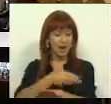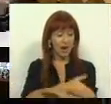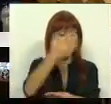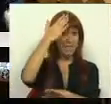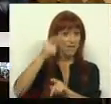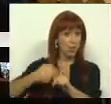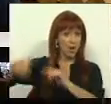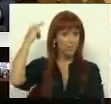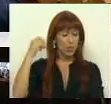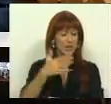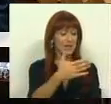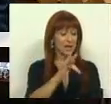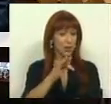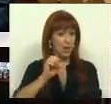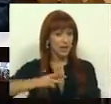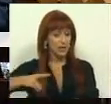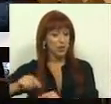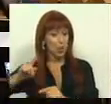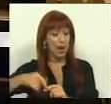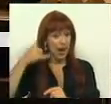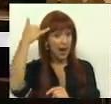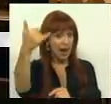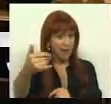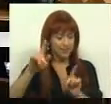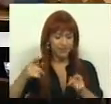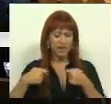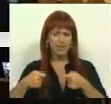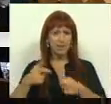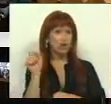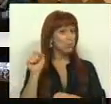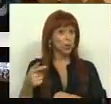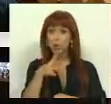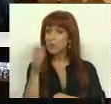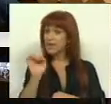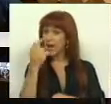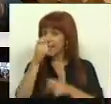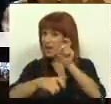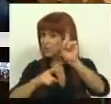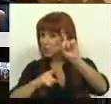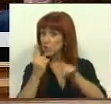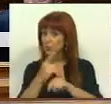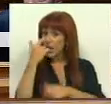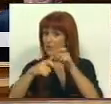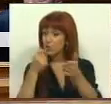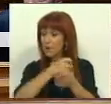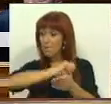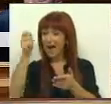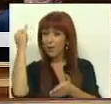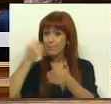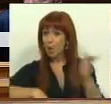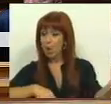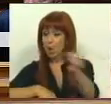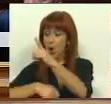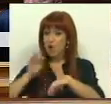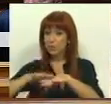previsto há um ano atrás e 140 milhões no próximo ano. Encargos brutos não dizem nada aos contribuintes, porque os contribuintes pagam impostos